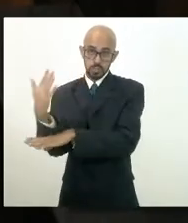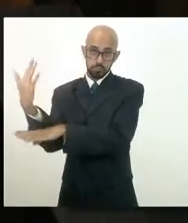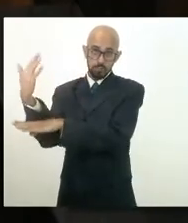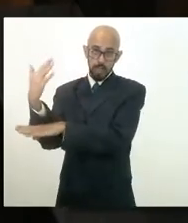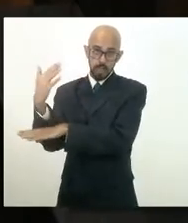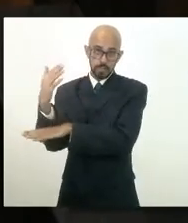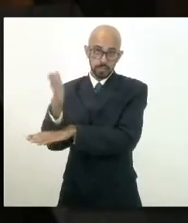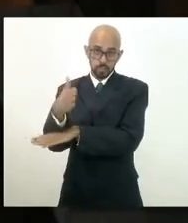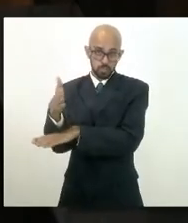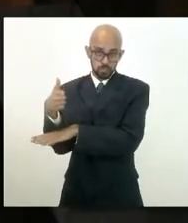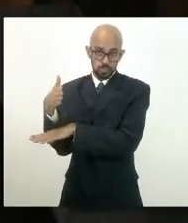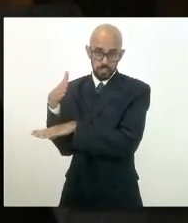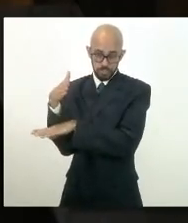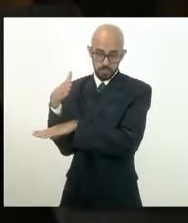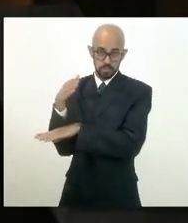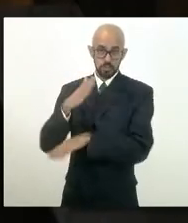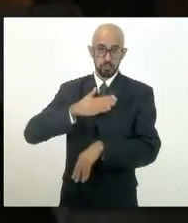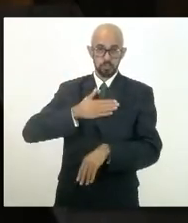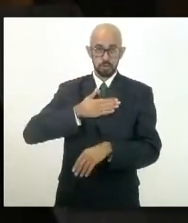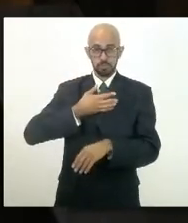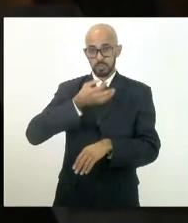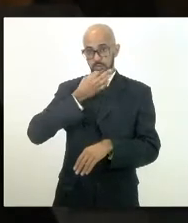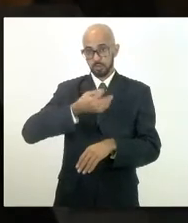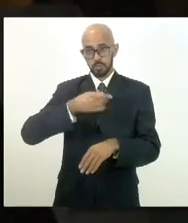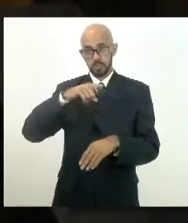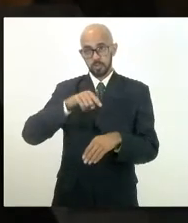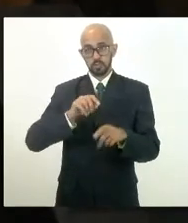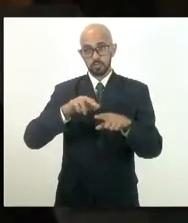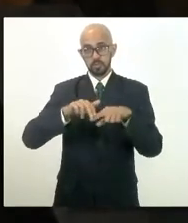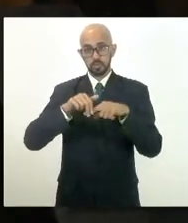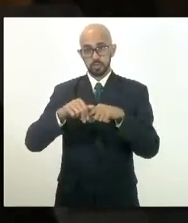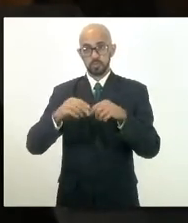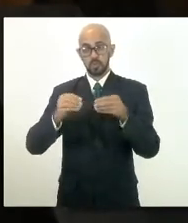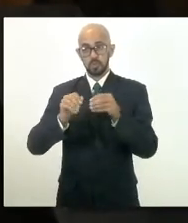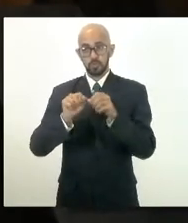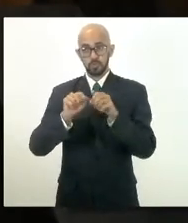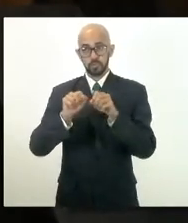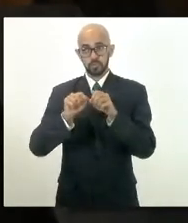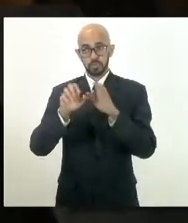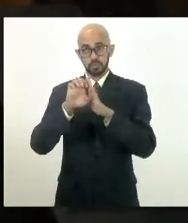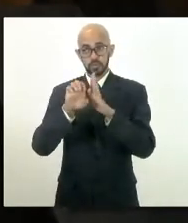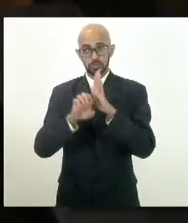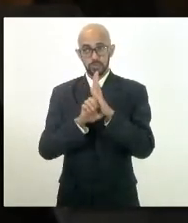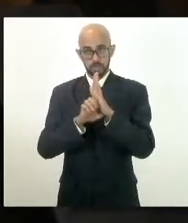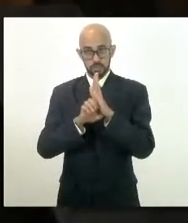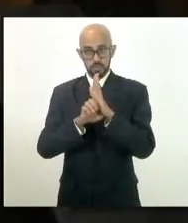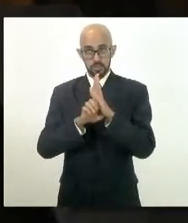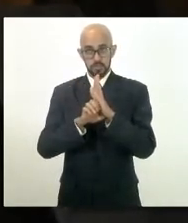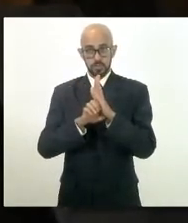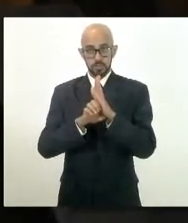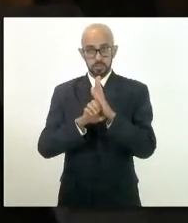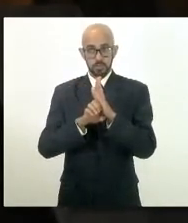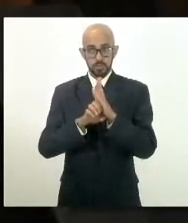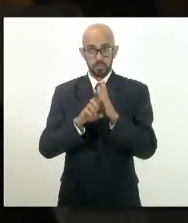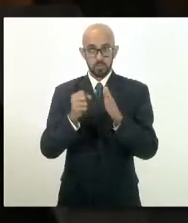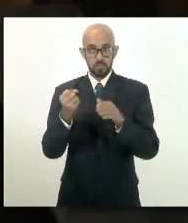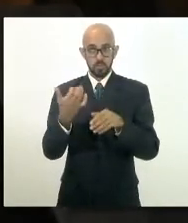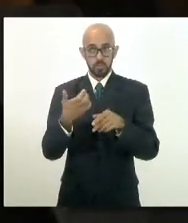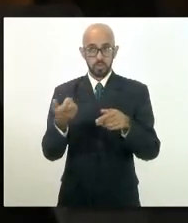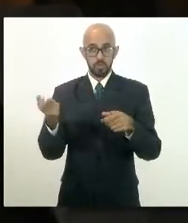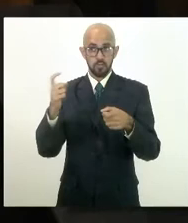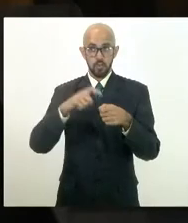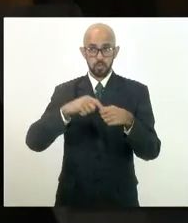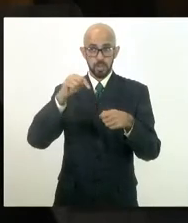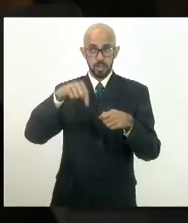matas ciliares. Eram essas as considerações, deputado André Ciliano, coube a mim voltar aqui para esse plenário, a